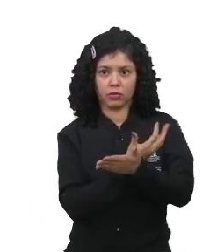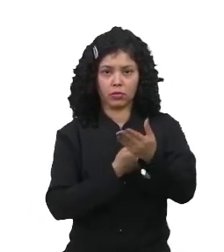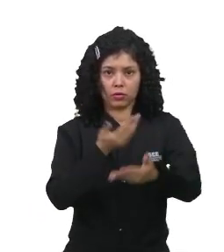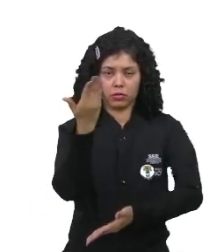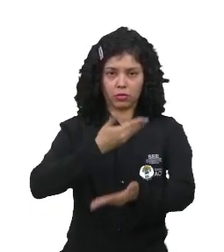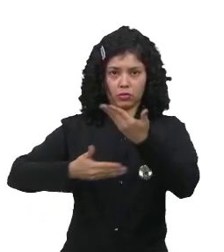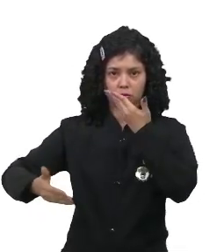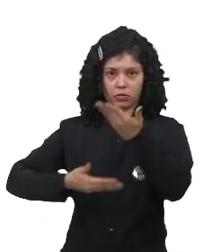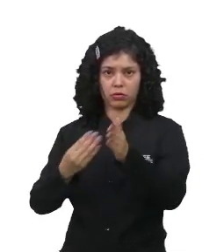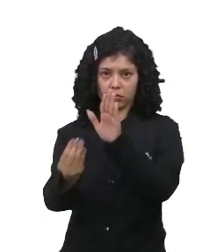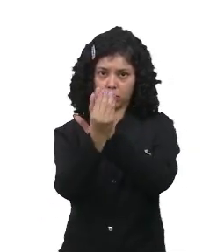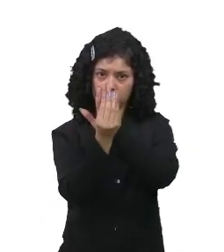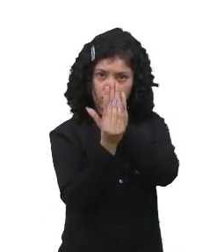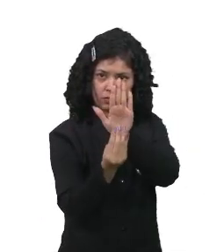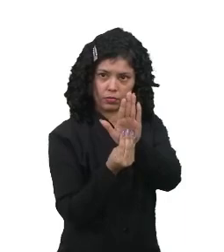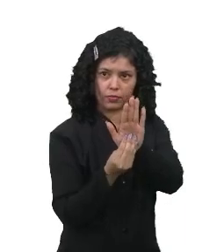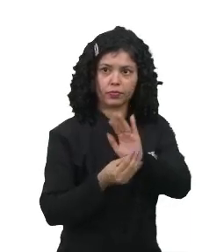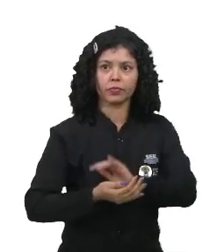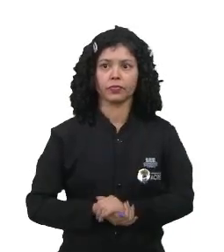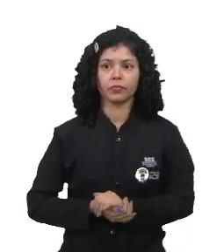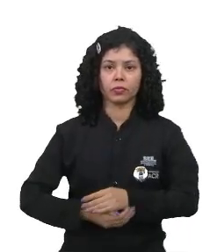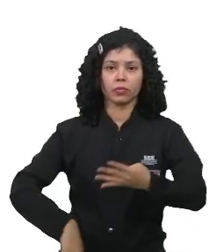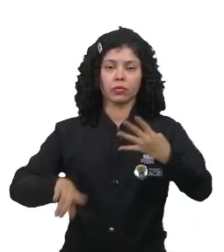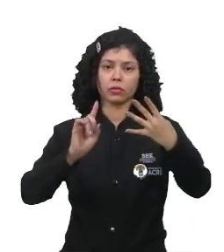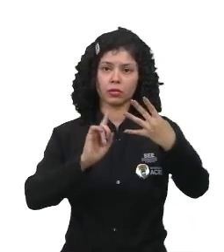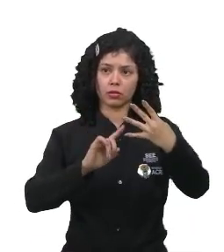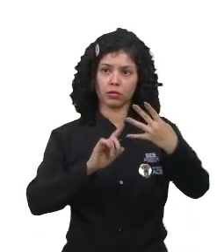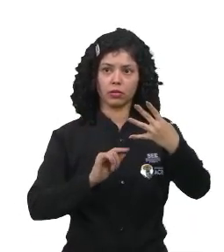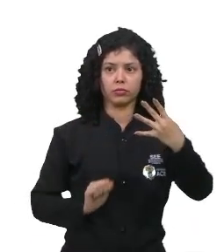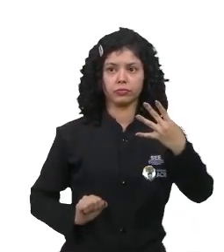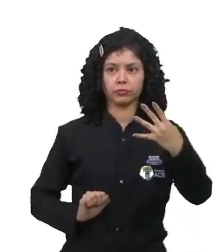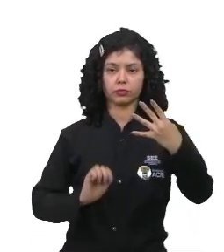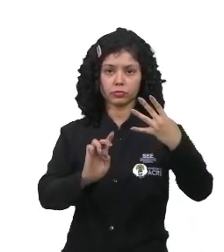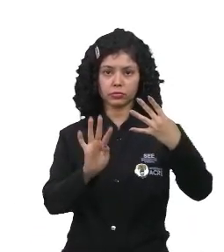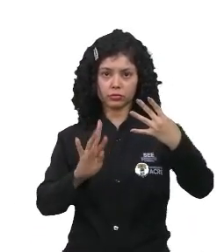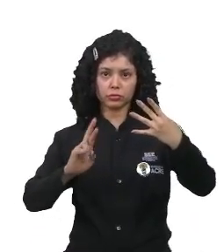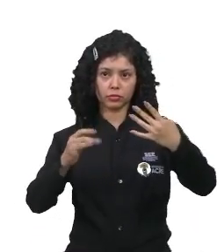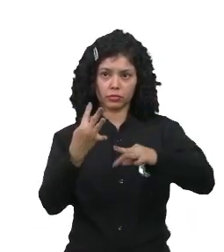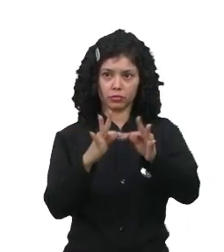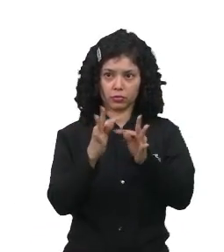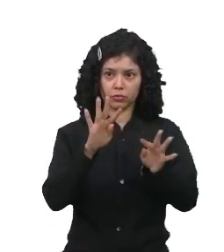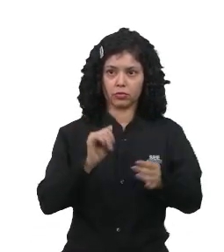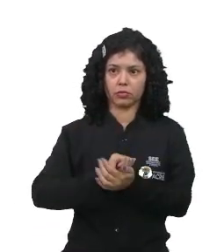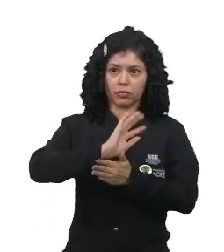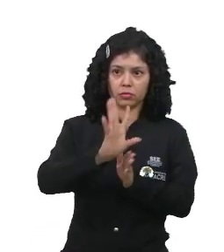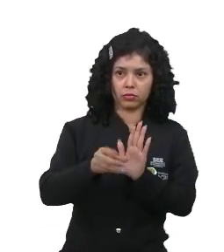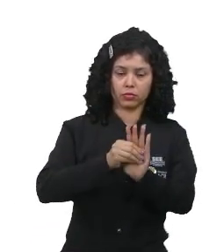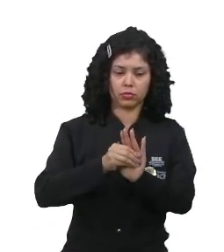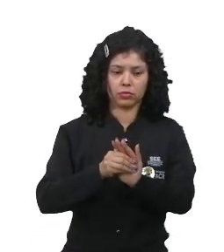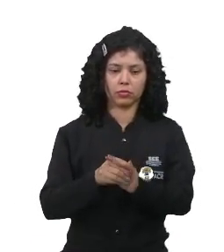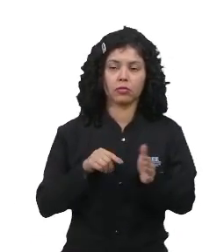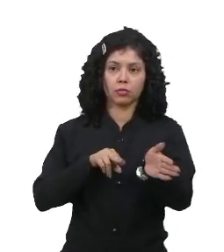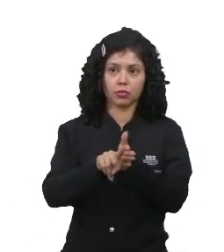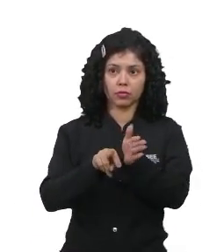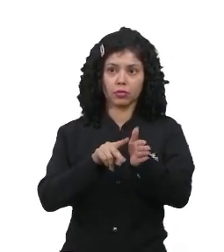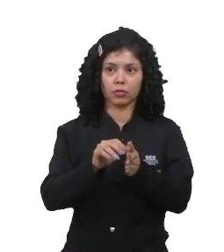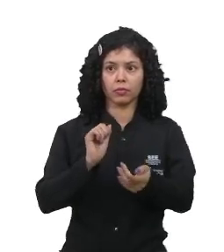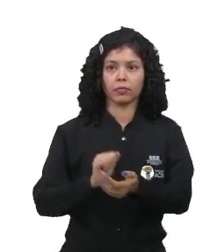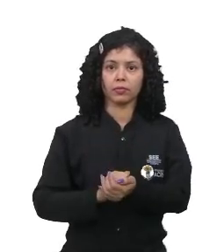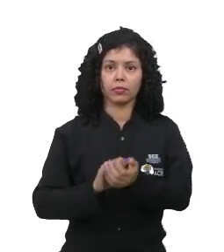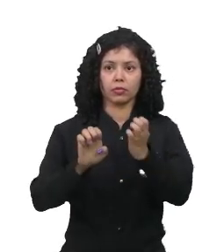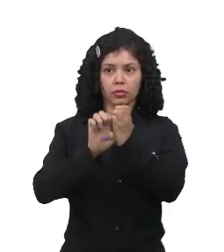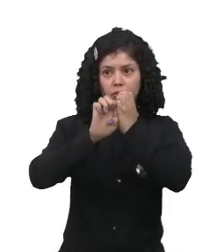compartilham dados. 4, biotecnologia, aplicações de biologia e